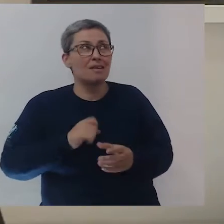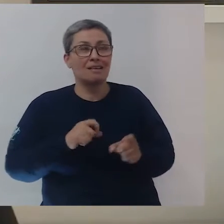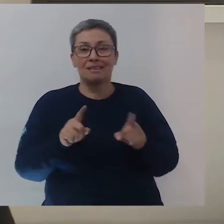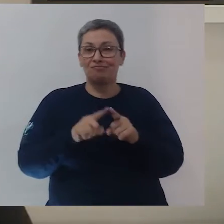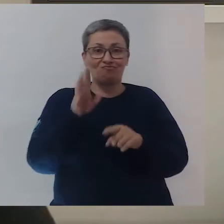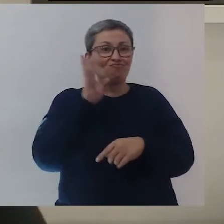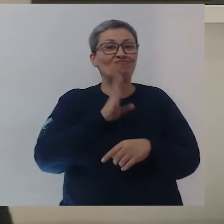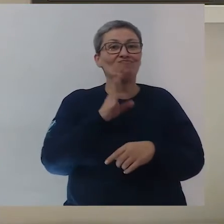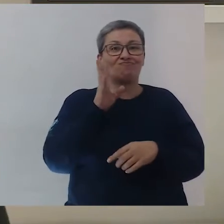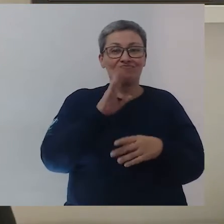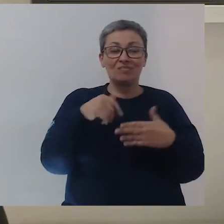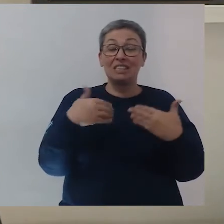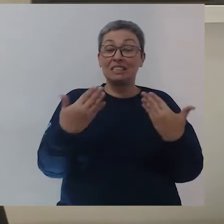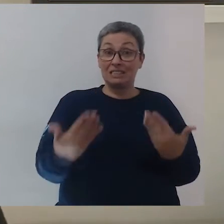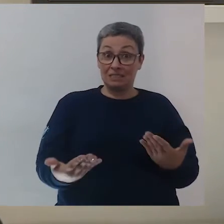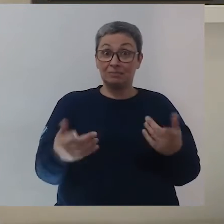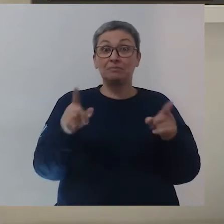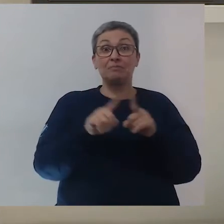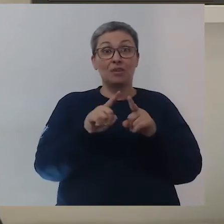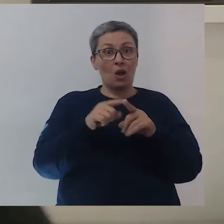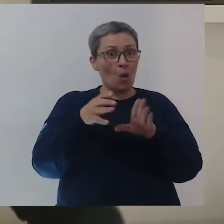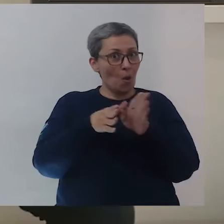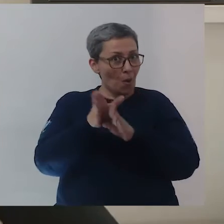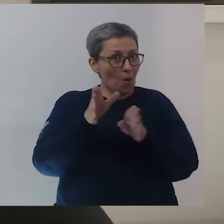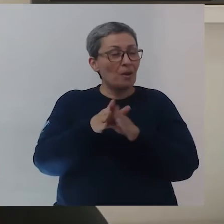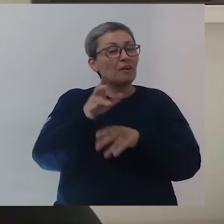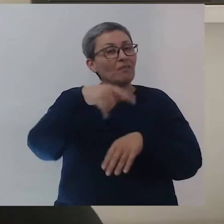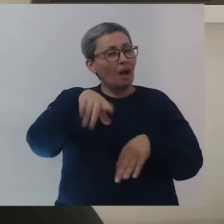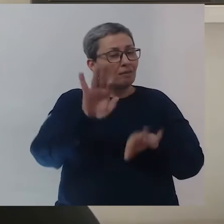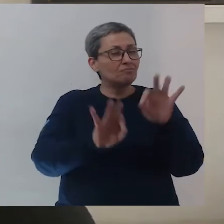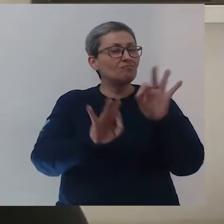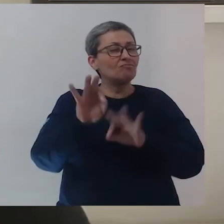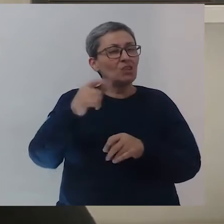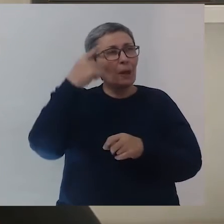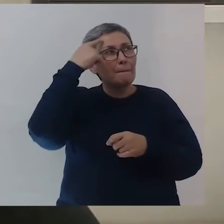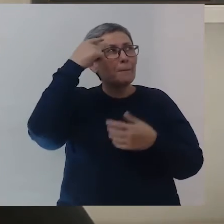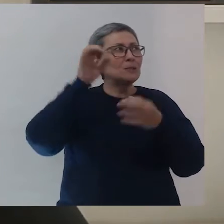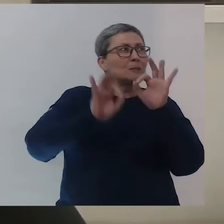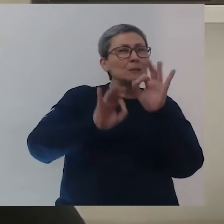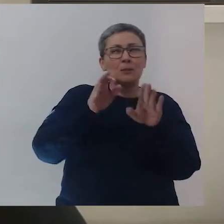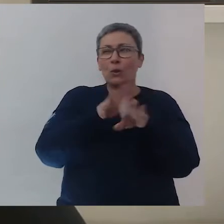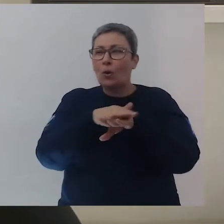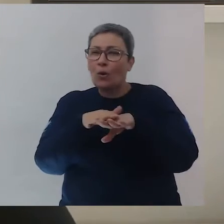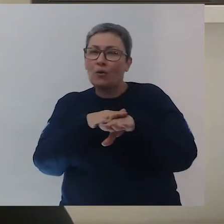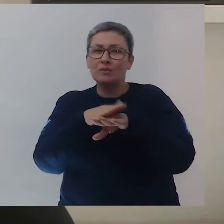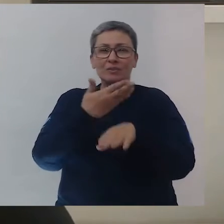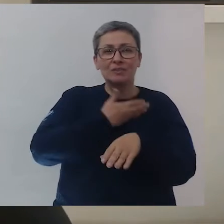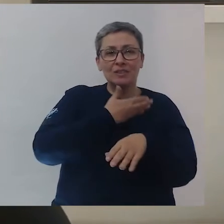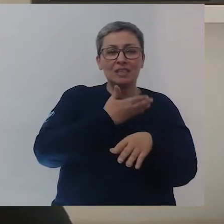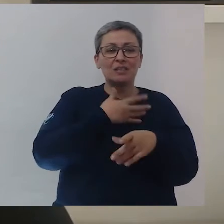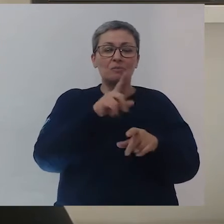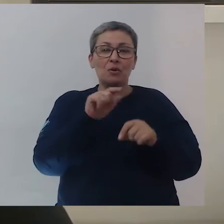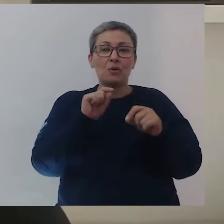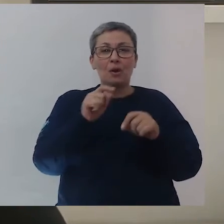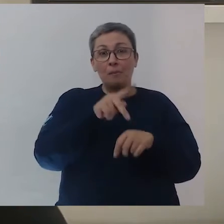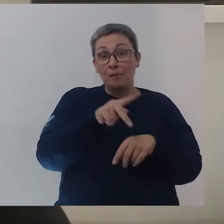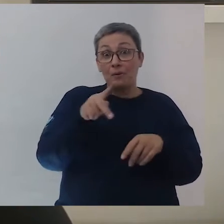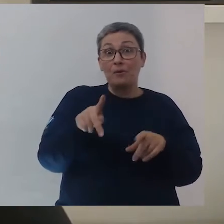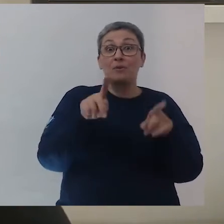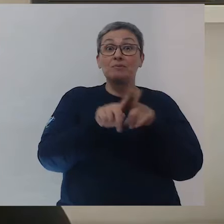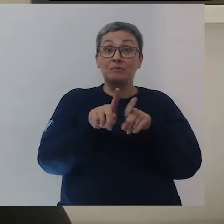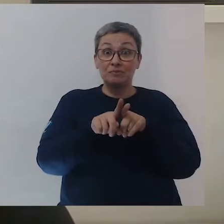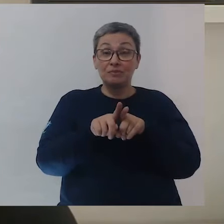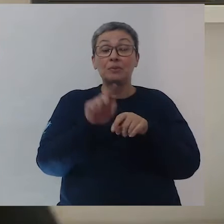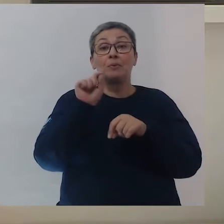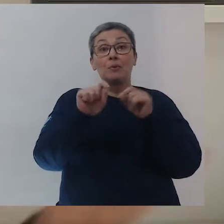achei muito legal. Então, ó, meu conselho, é bom vocês já irem pensando aí, conversando com seus colegas, seus colegas professores e